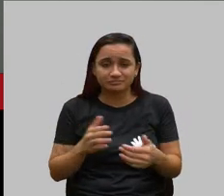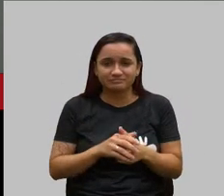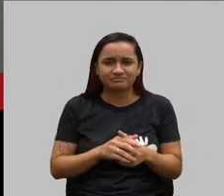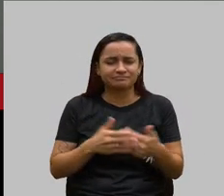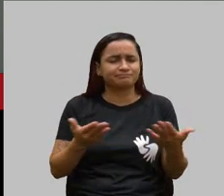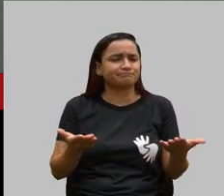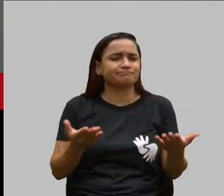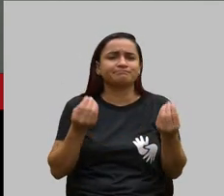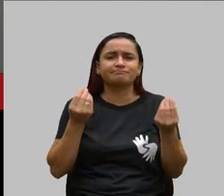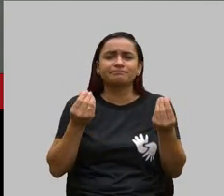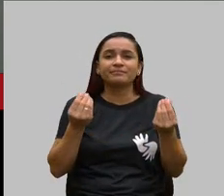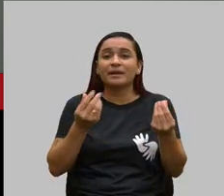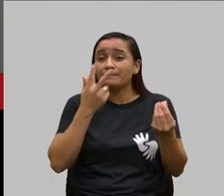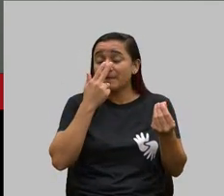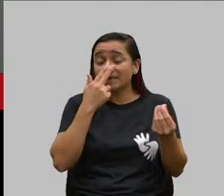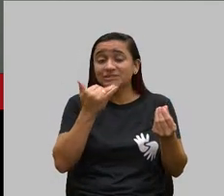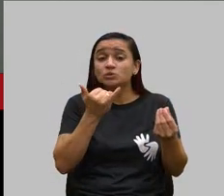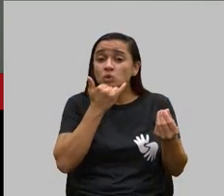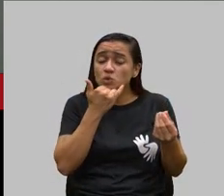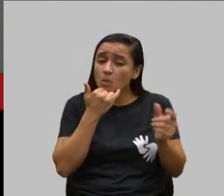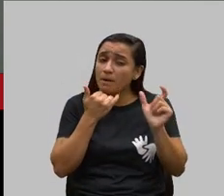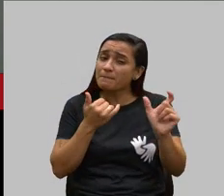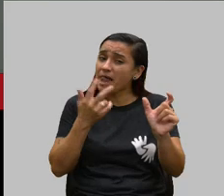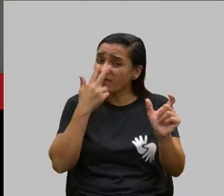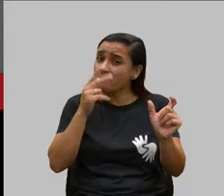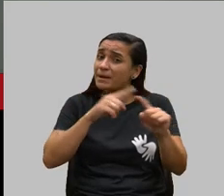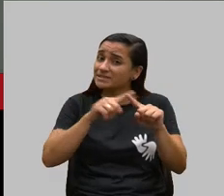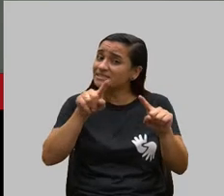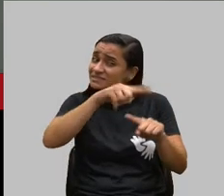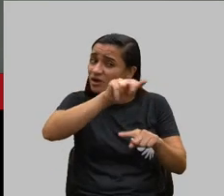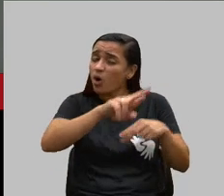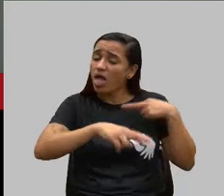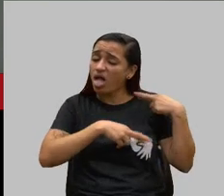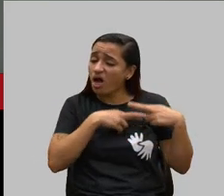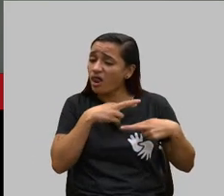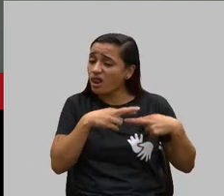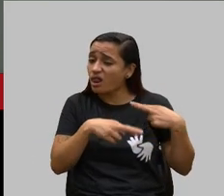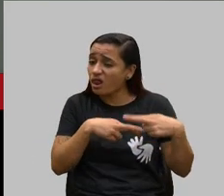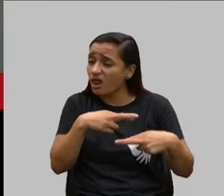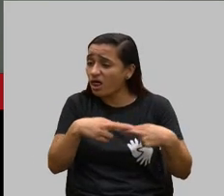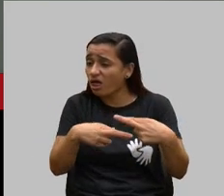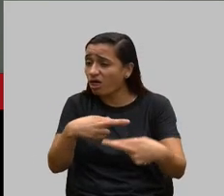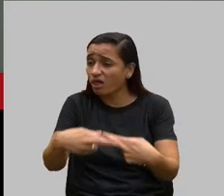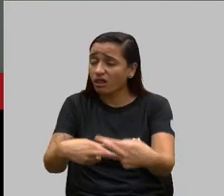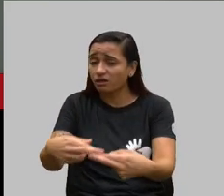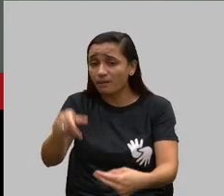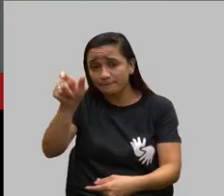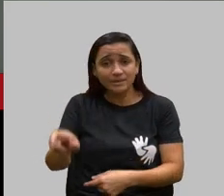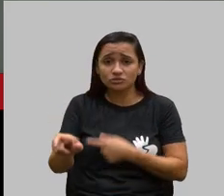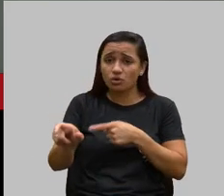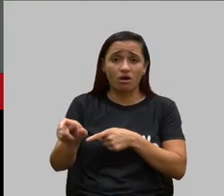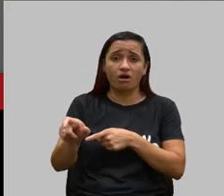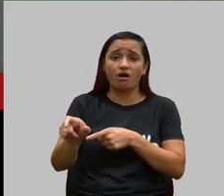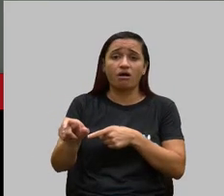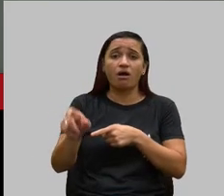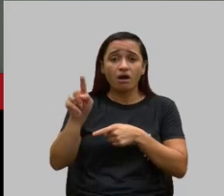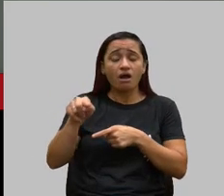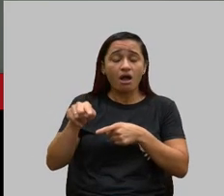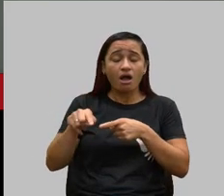forma de estar, desculpa a palavra, mas enrolando aquela pessoa, aquele cidadão